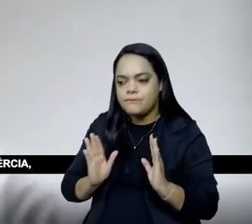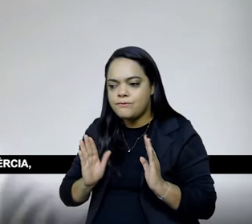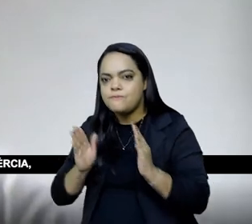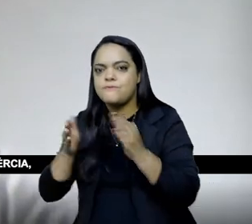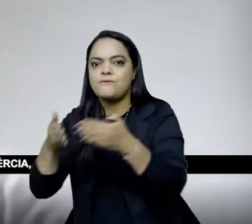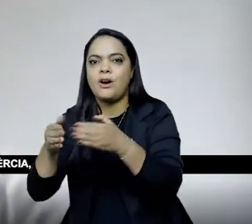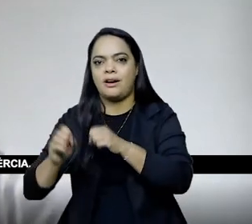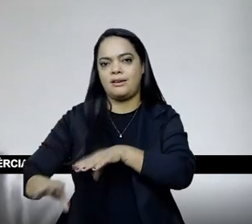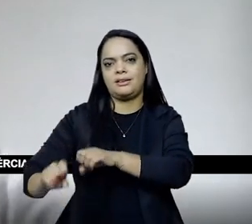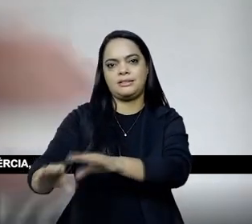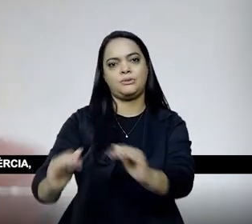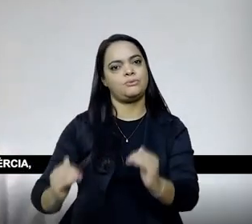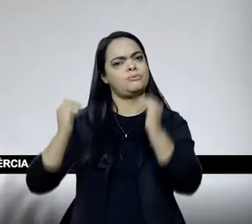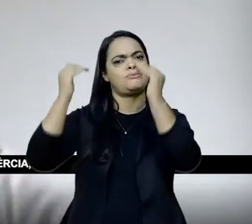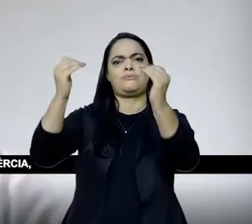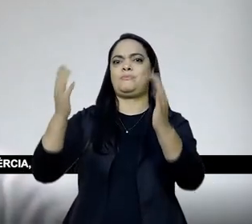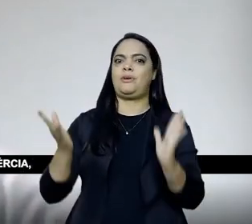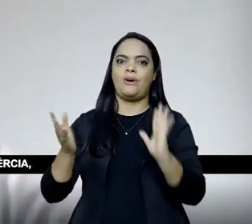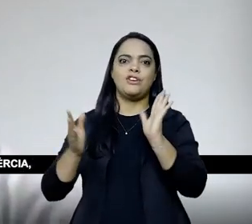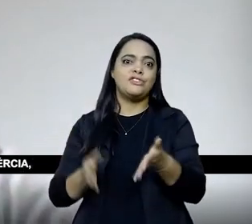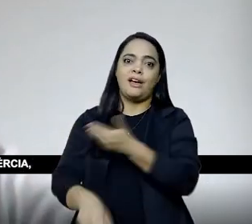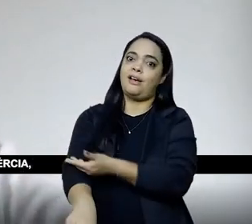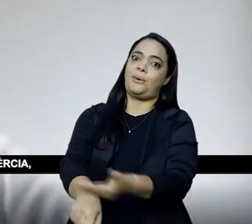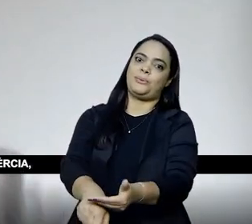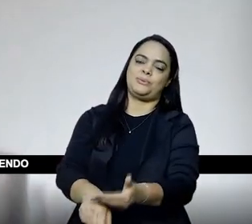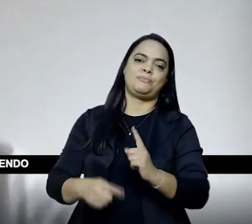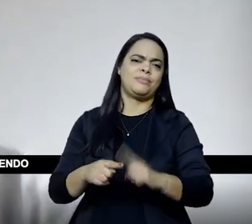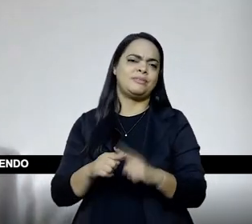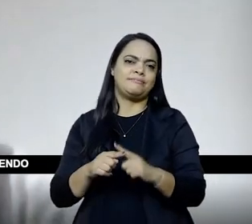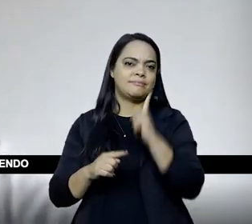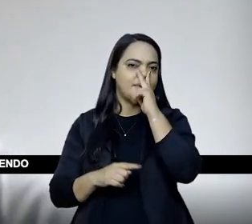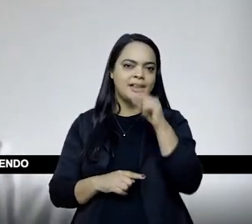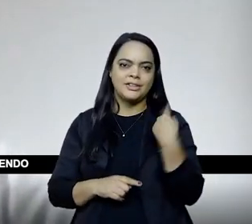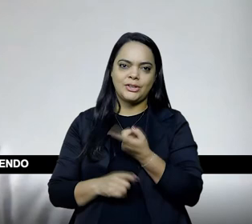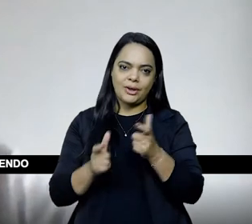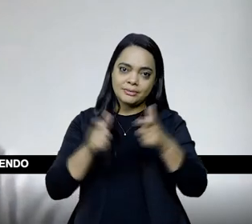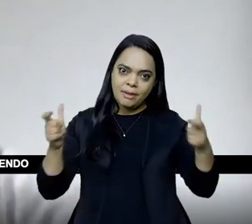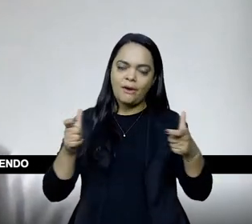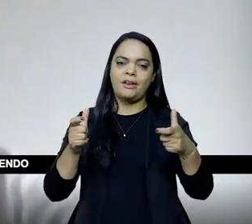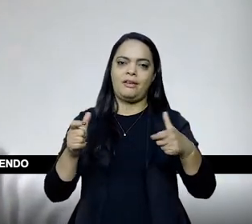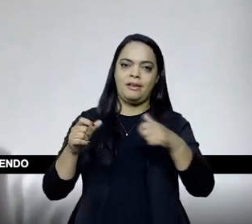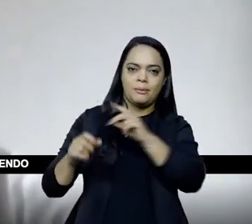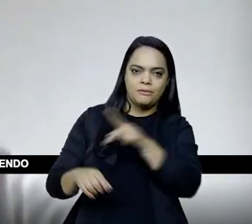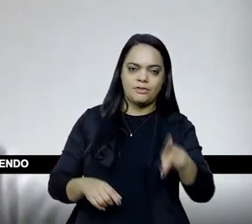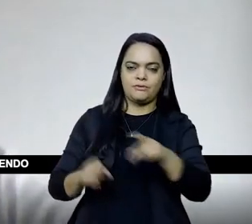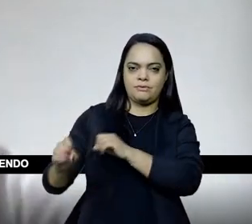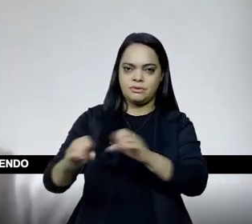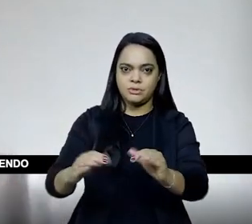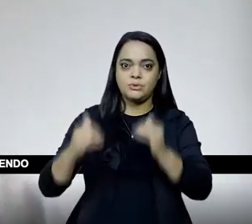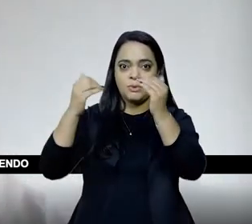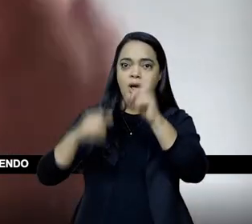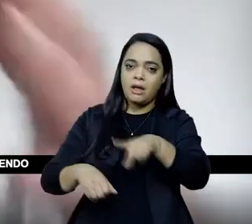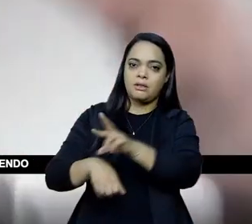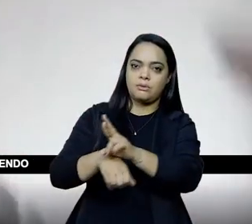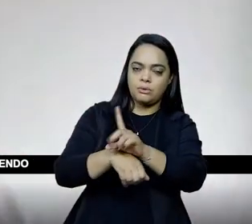né? De irmos para o ensino superior, é inércia, porque quase todos somos doutores e doutoras, somos,